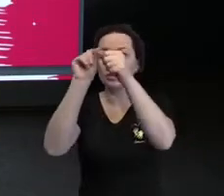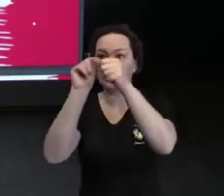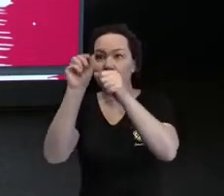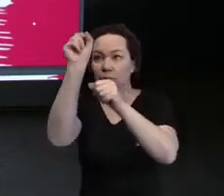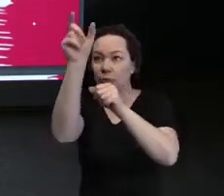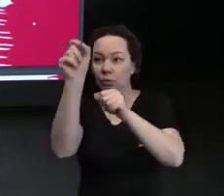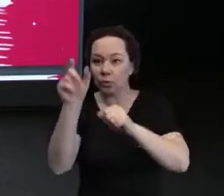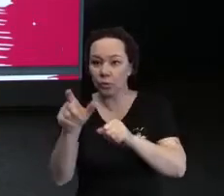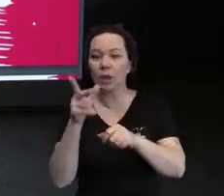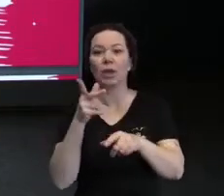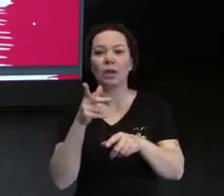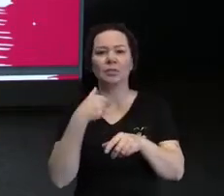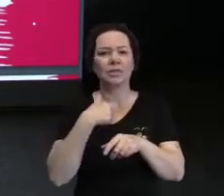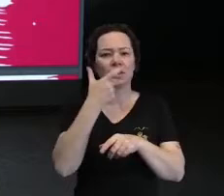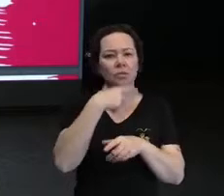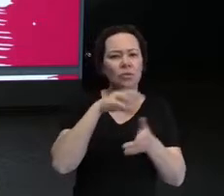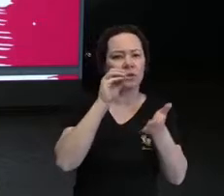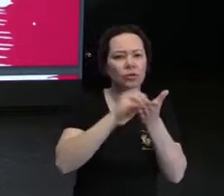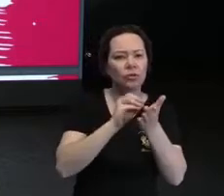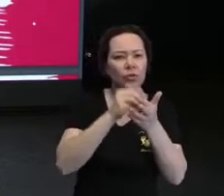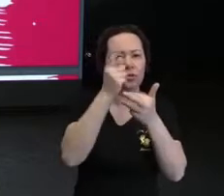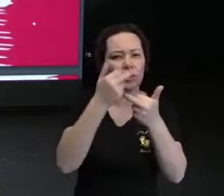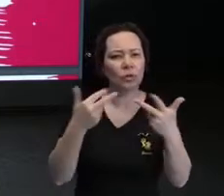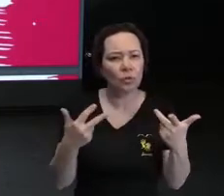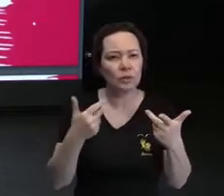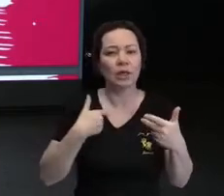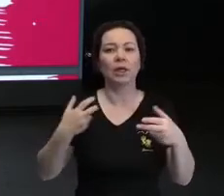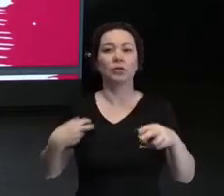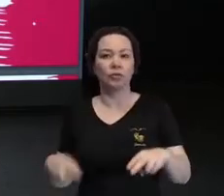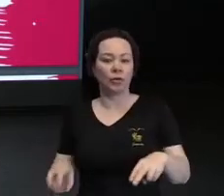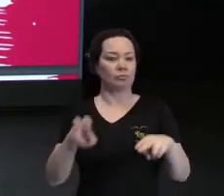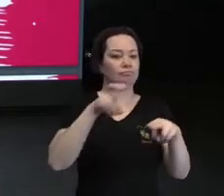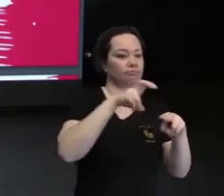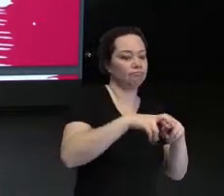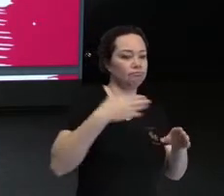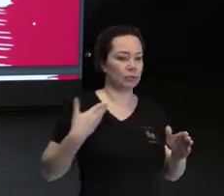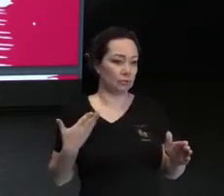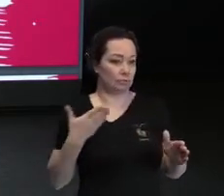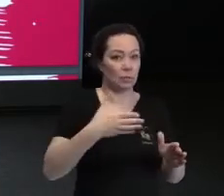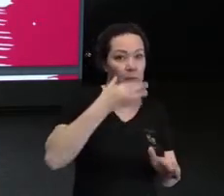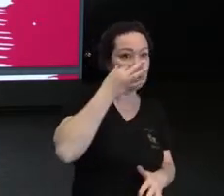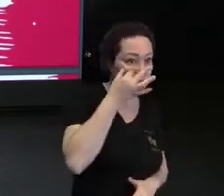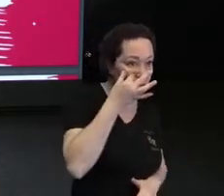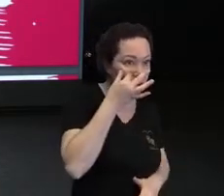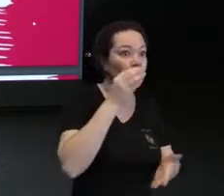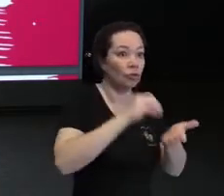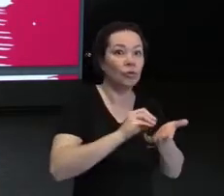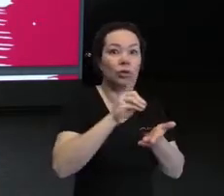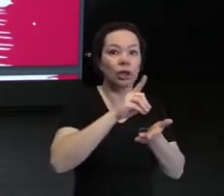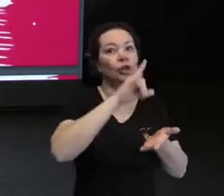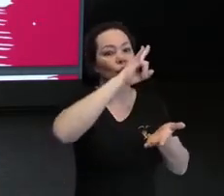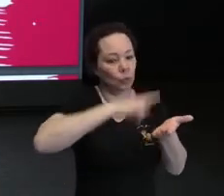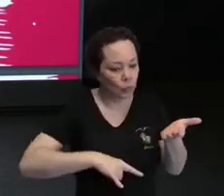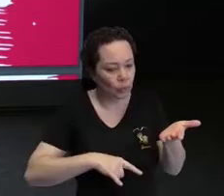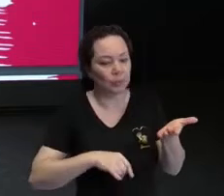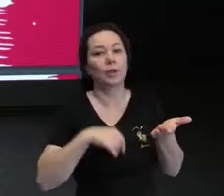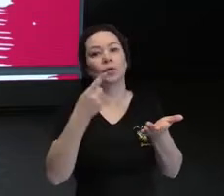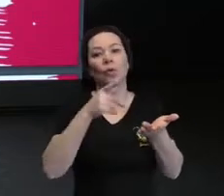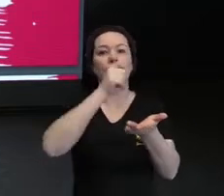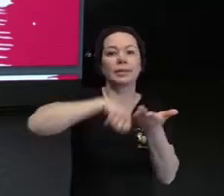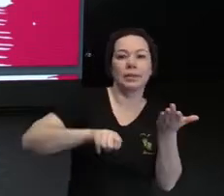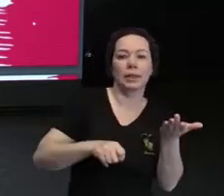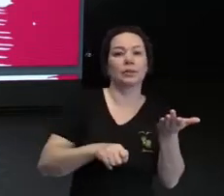eu acho que tá faltando alguma coisa. Aí você chega no balcão do serviço público e tá faltando um documento, ou tá faltando uma